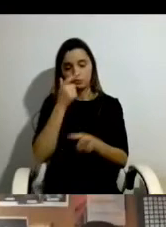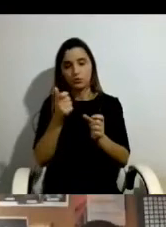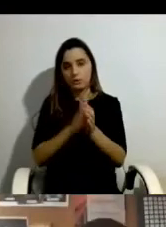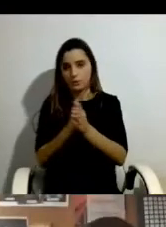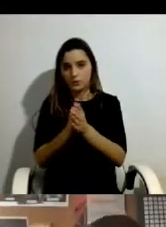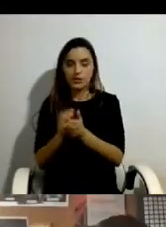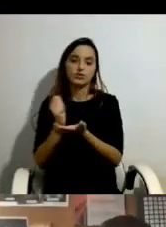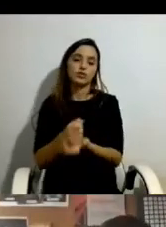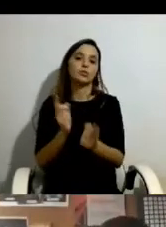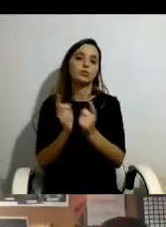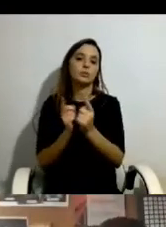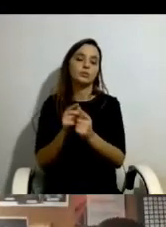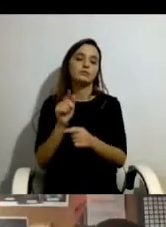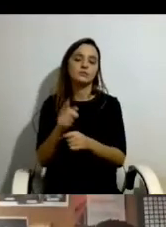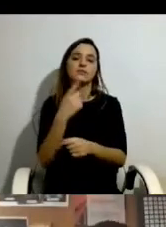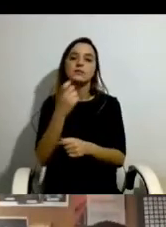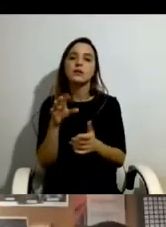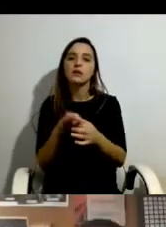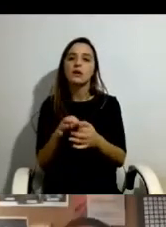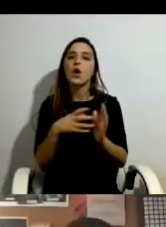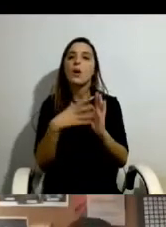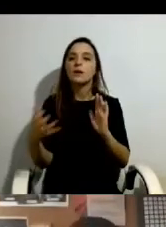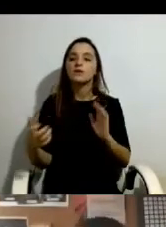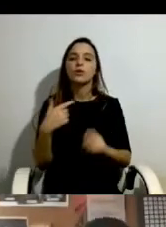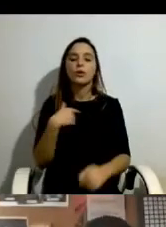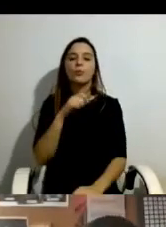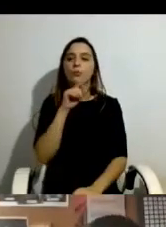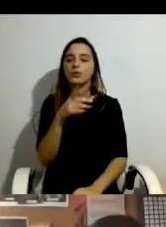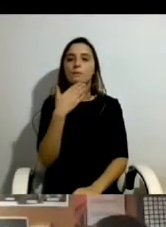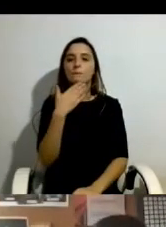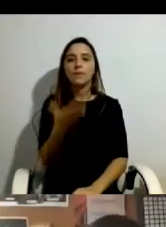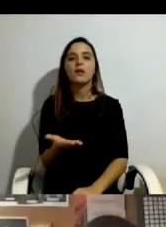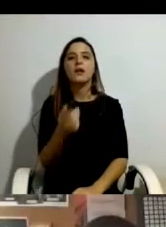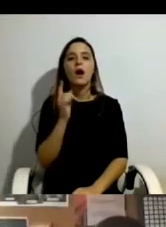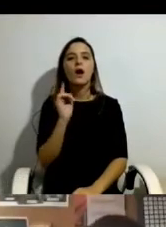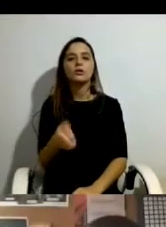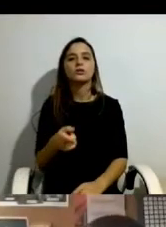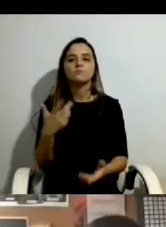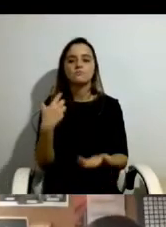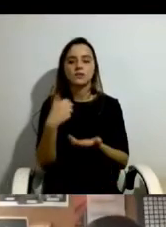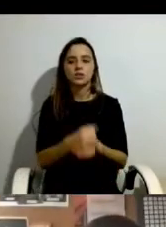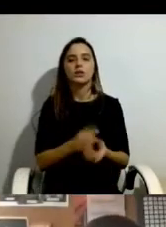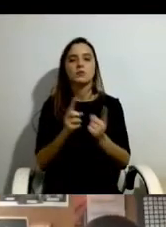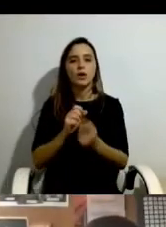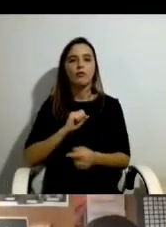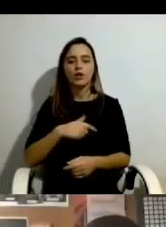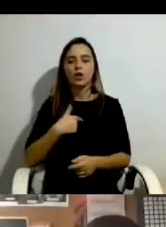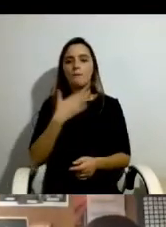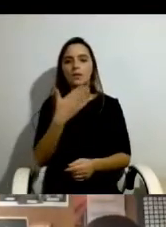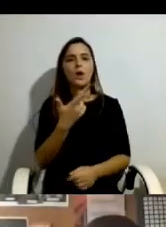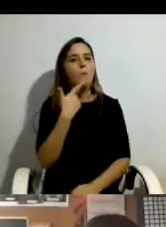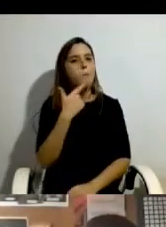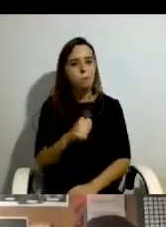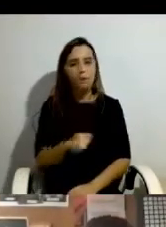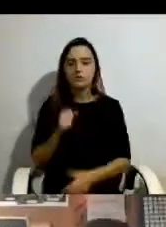complicações, não é? Das complicações e o que é que eu posso pedir à minha assistente pessoal, o que é que eu não posso pedir à assistente